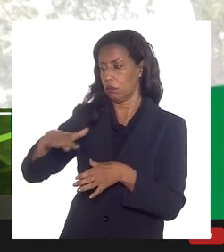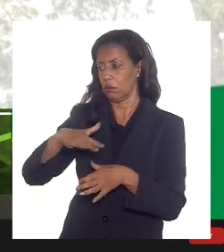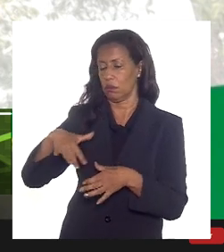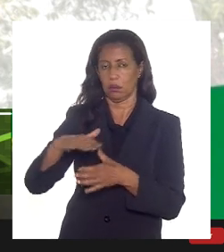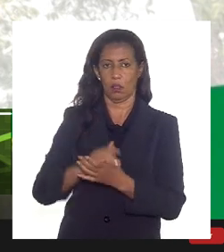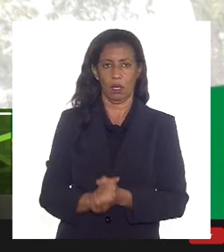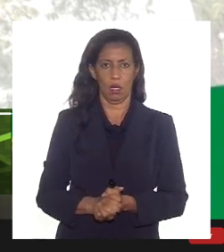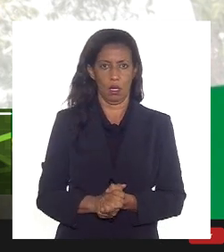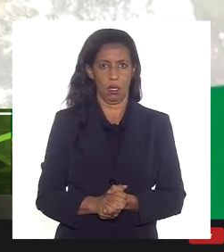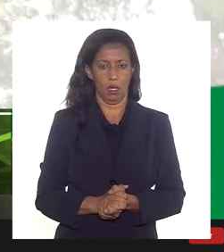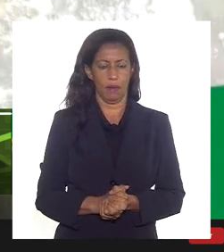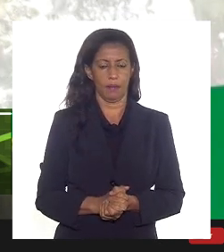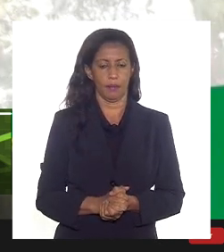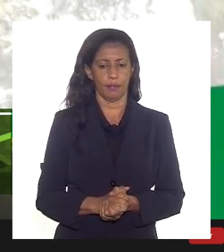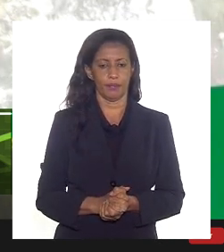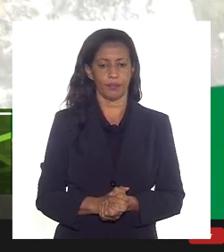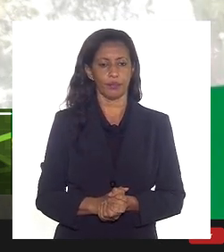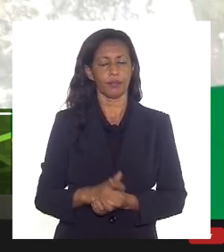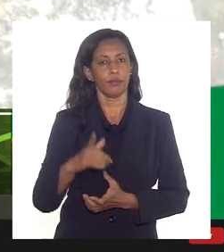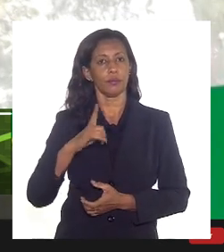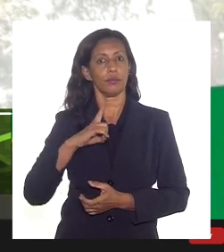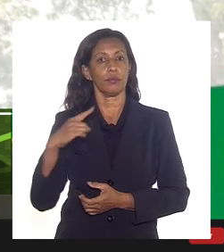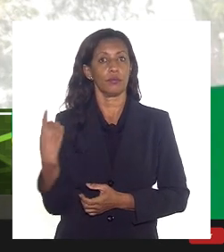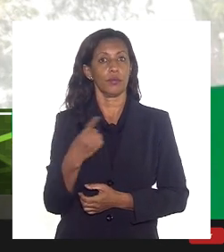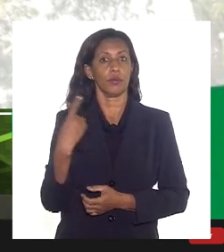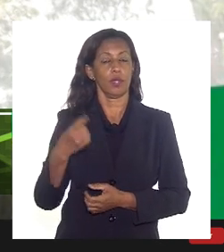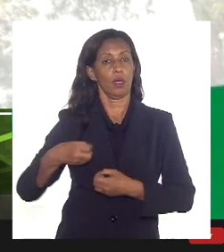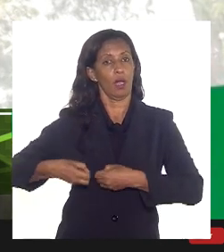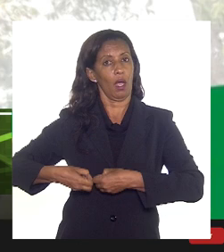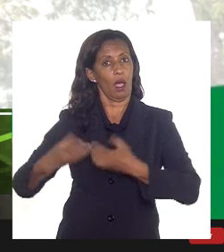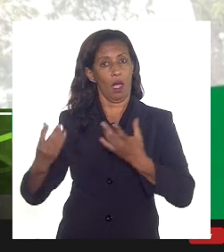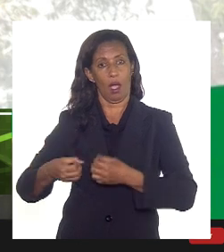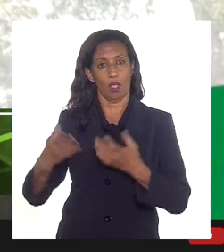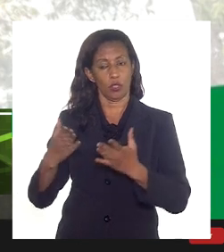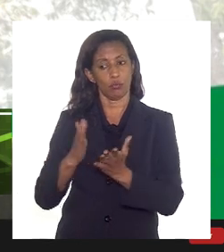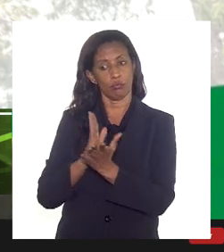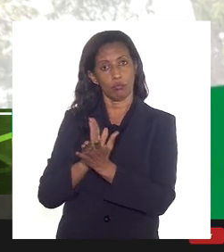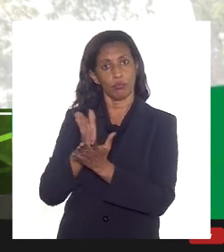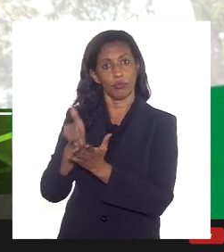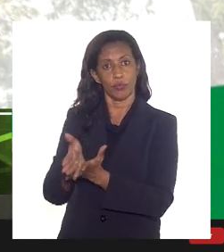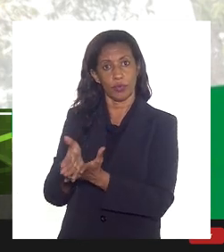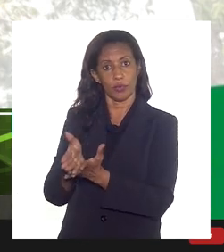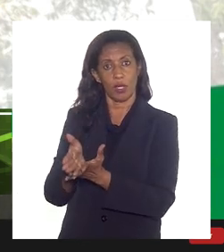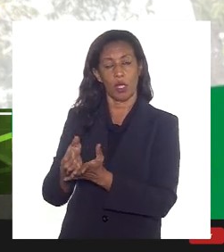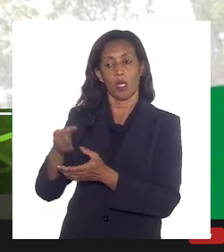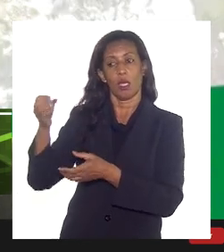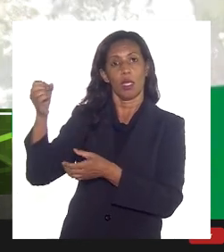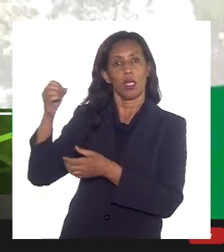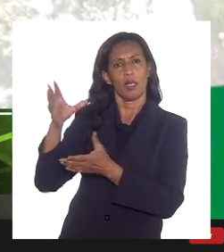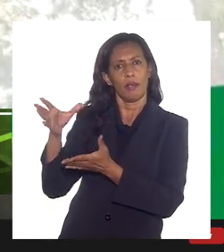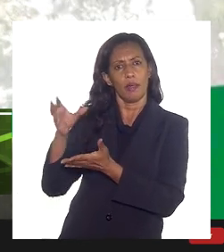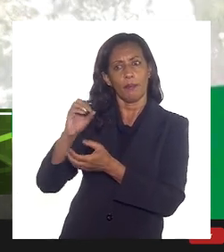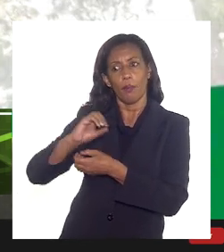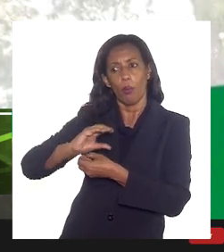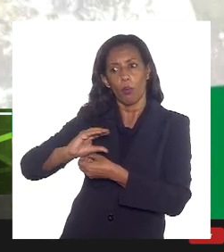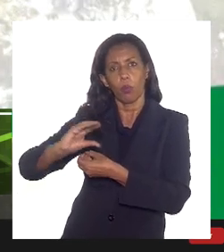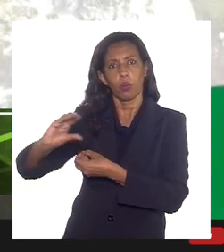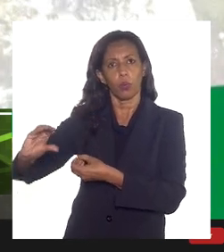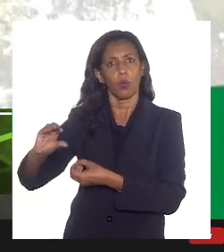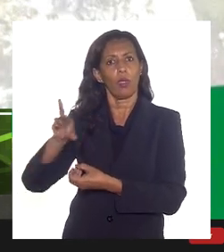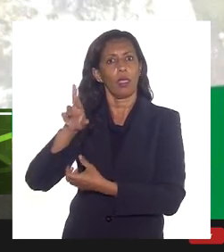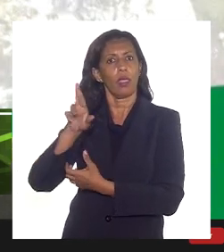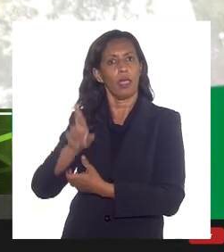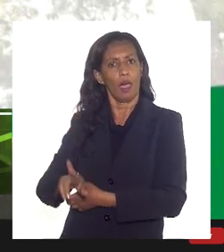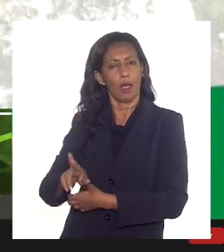gastos em razão do campo, estamos apropriando gastos indiretos e alocando esses gastos em razão da